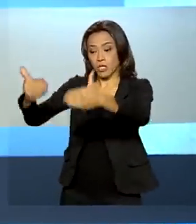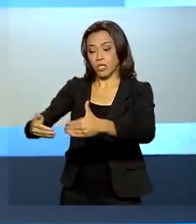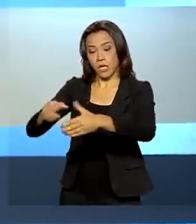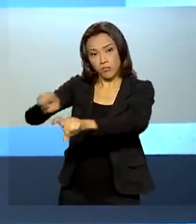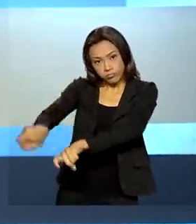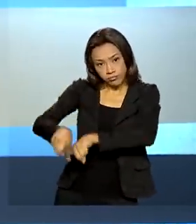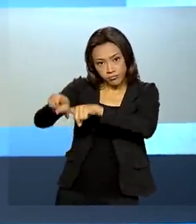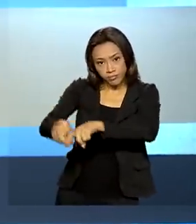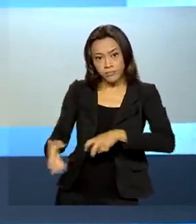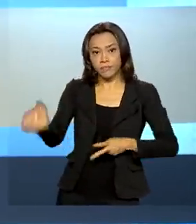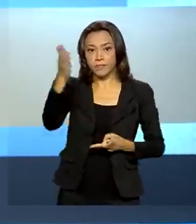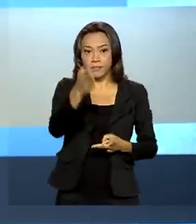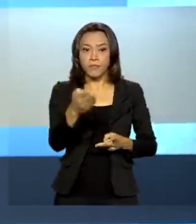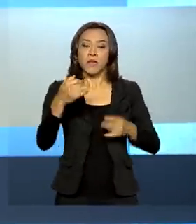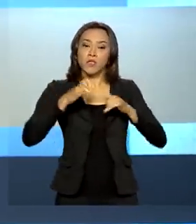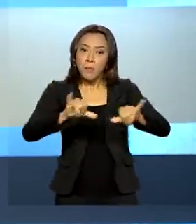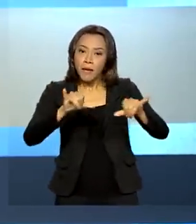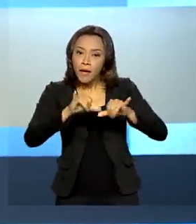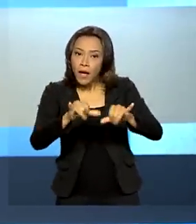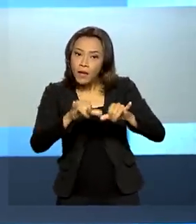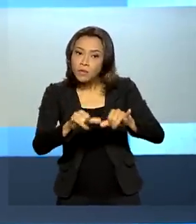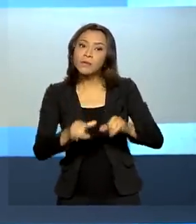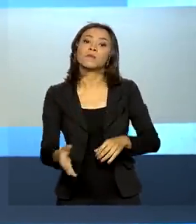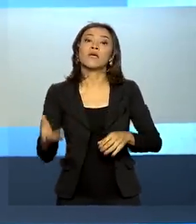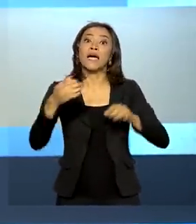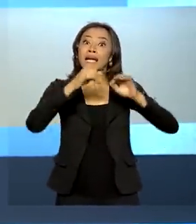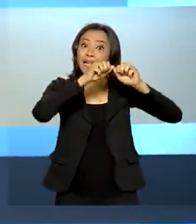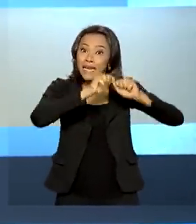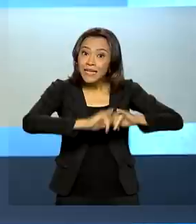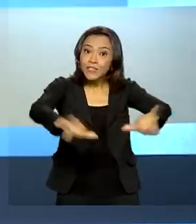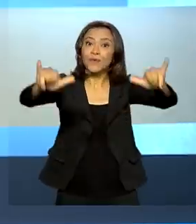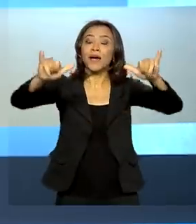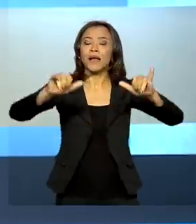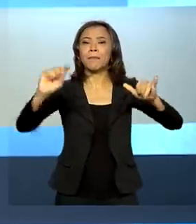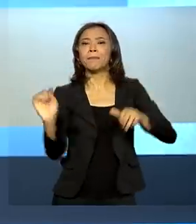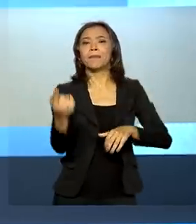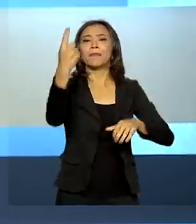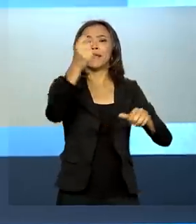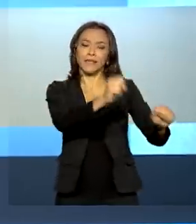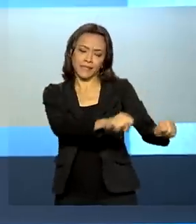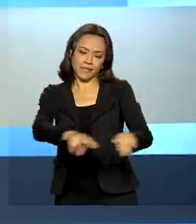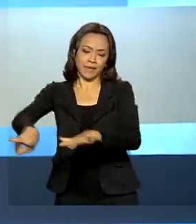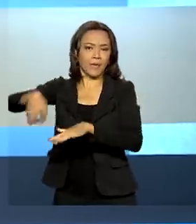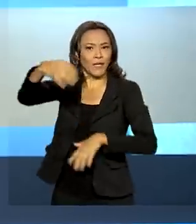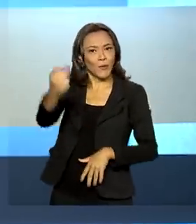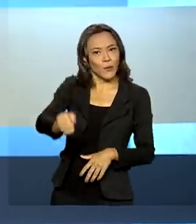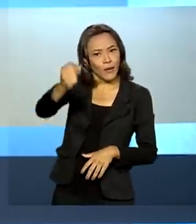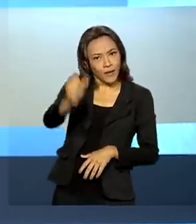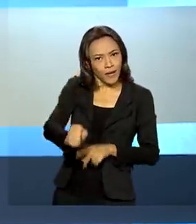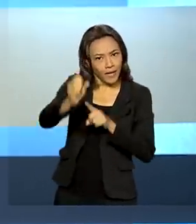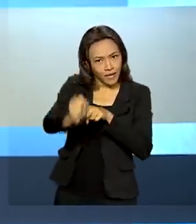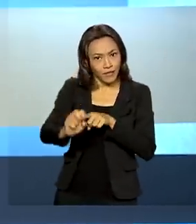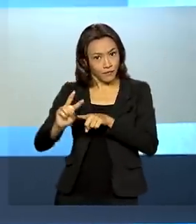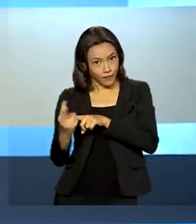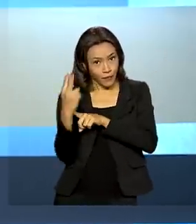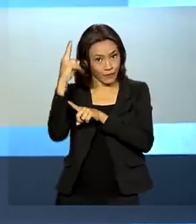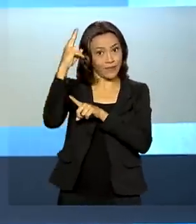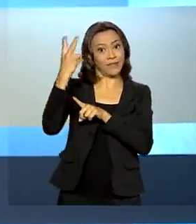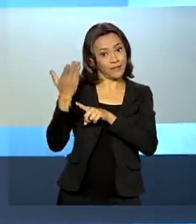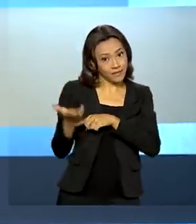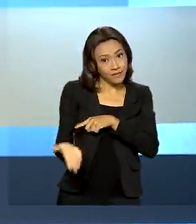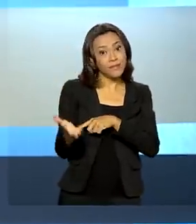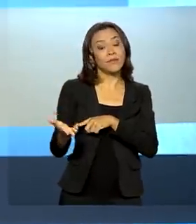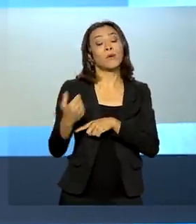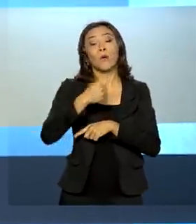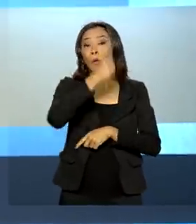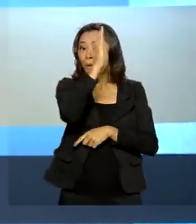leiteiro e supermercados lançaram a primeira semana do leite, que vai reforçar o valor nutricional do alimento. O Brasil se destaca como